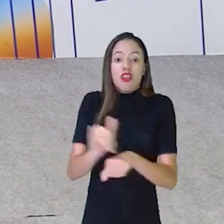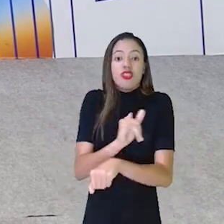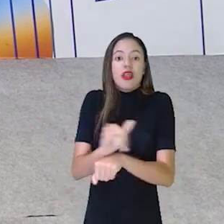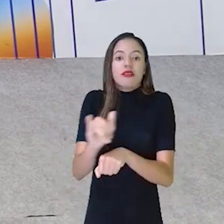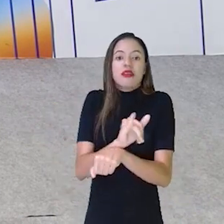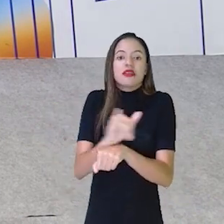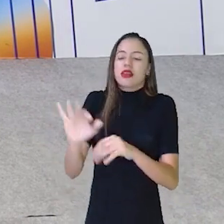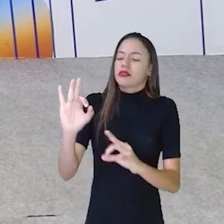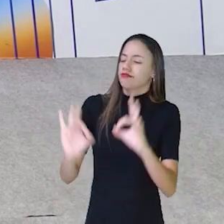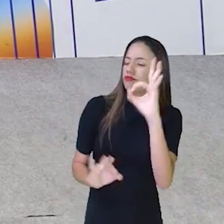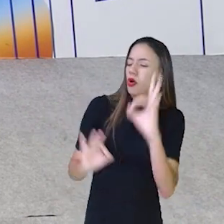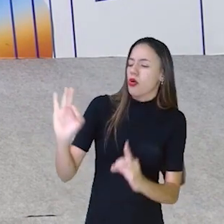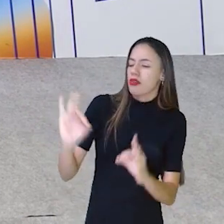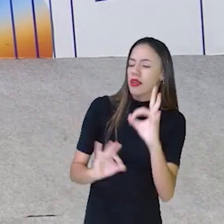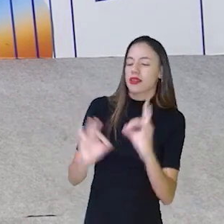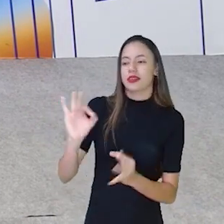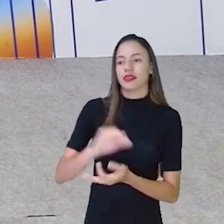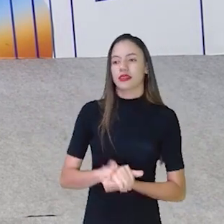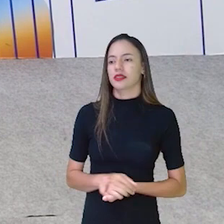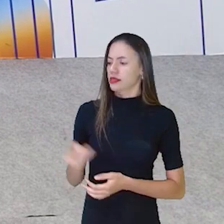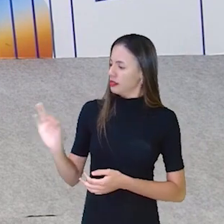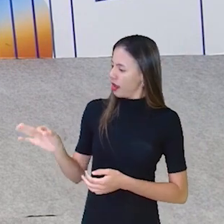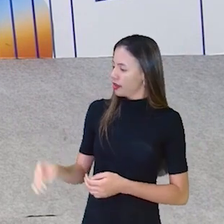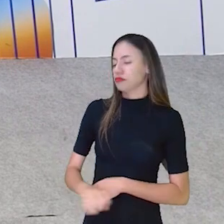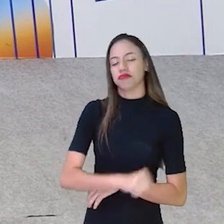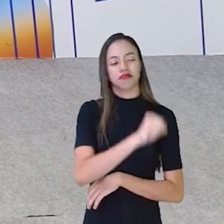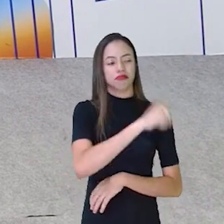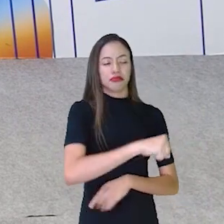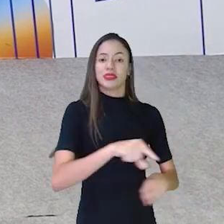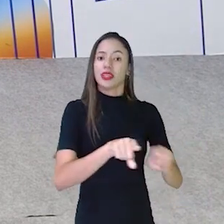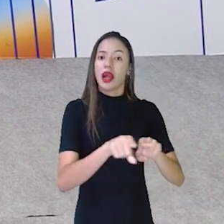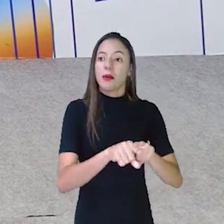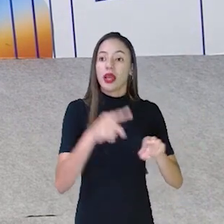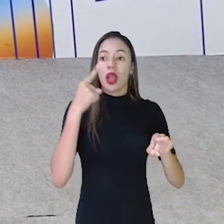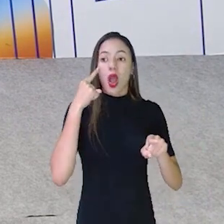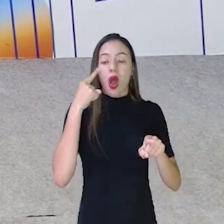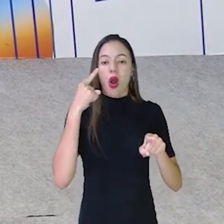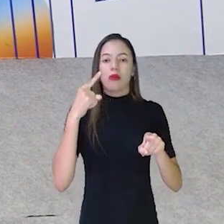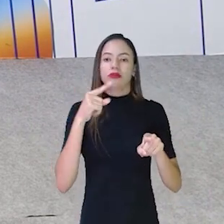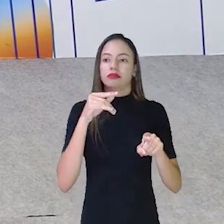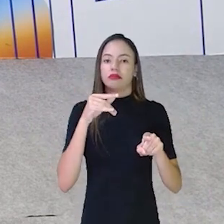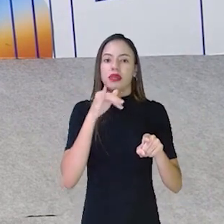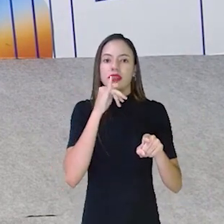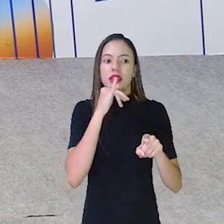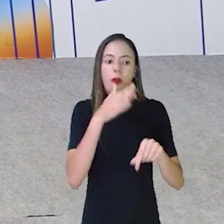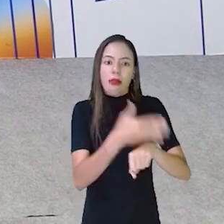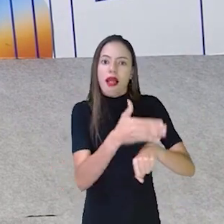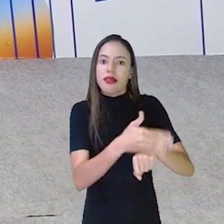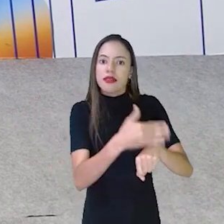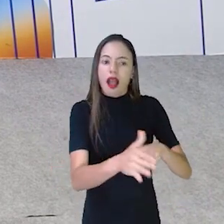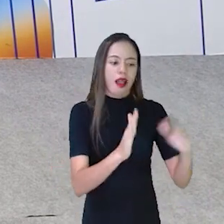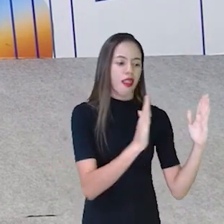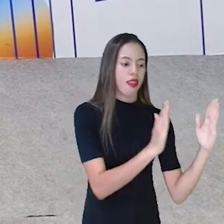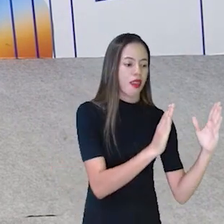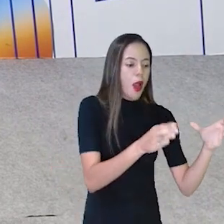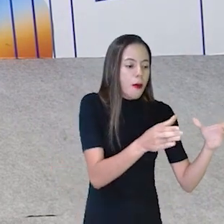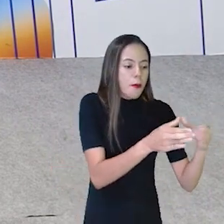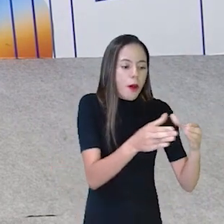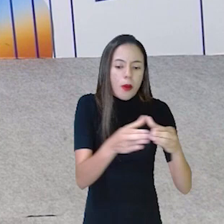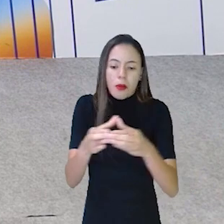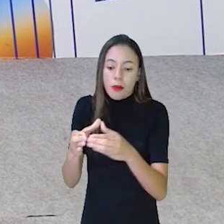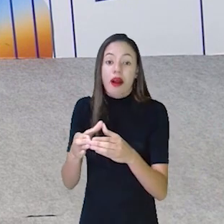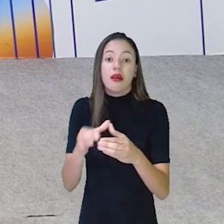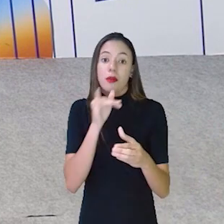organizar, não é isso? aí. E também trabalhar sequência, não, conjunto, porque cada grupinho de